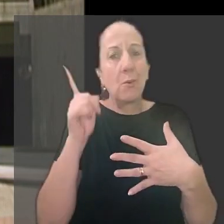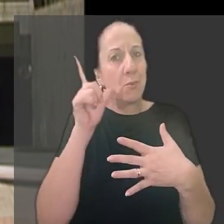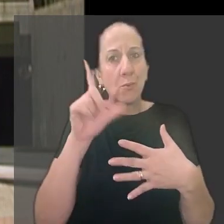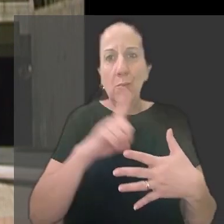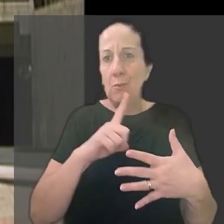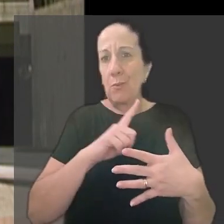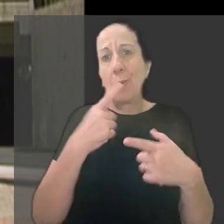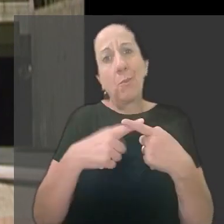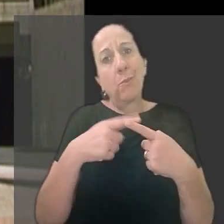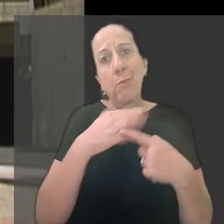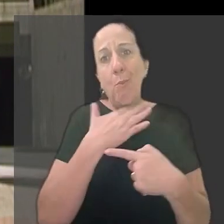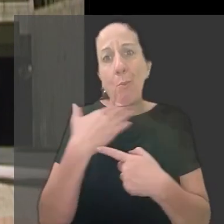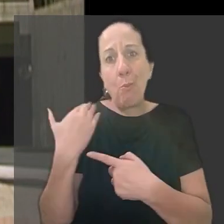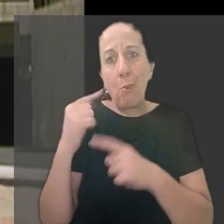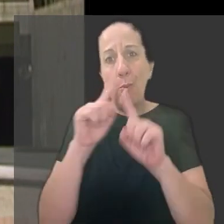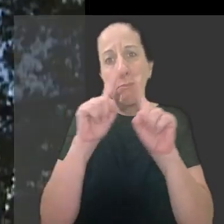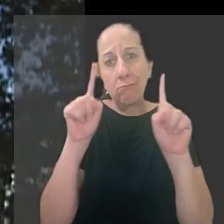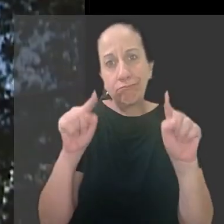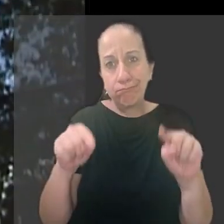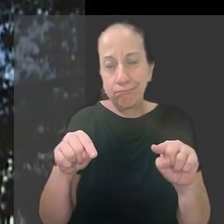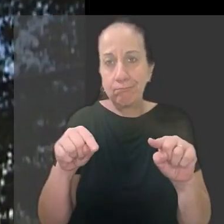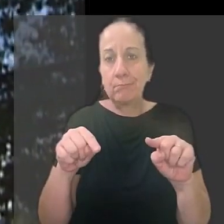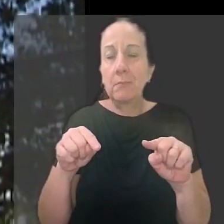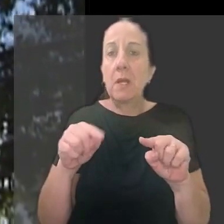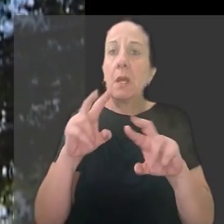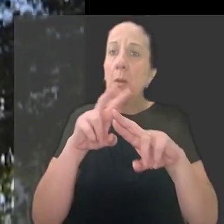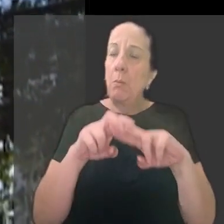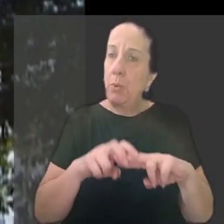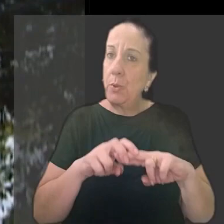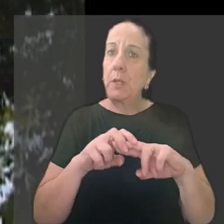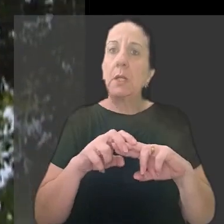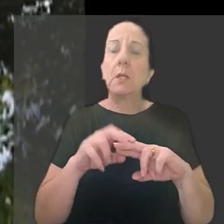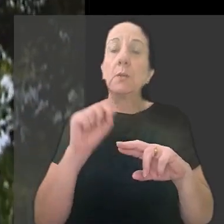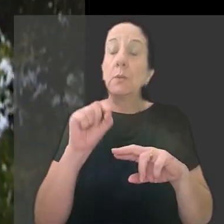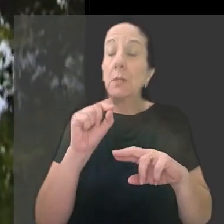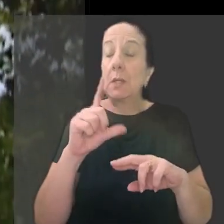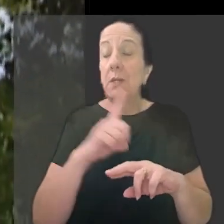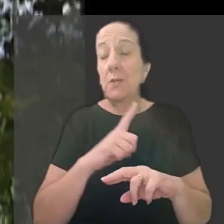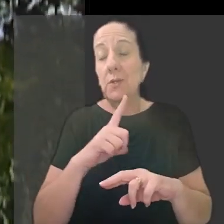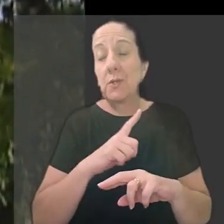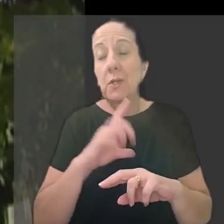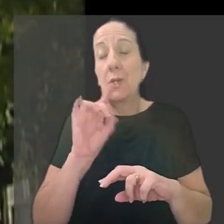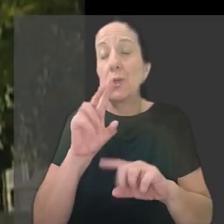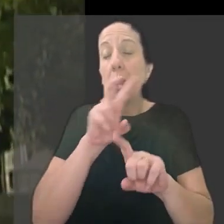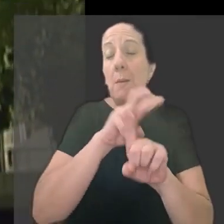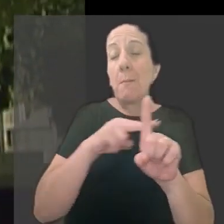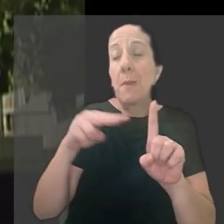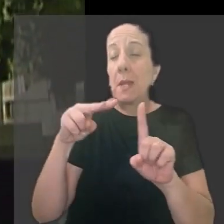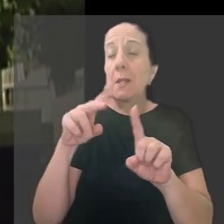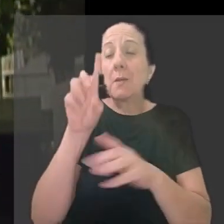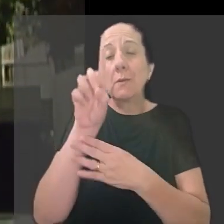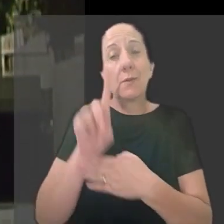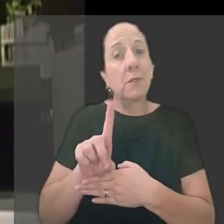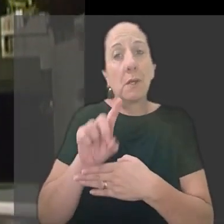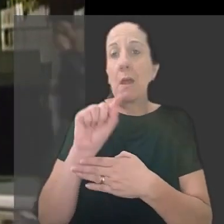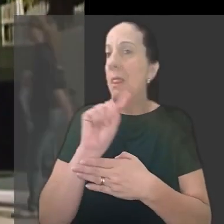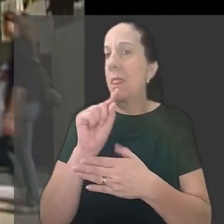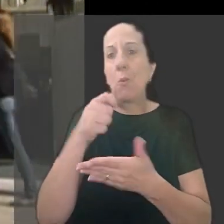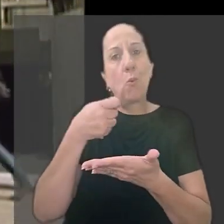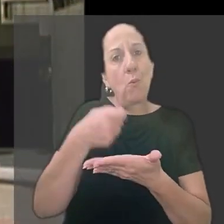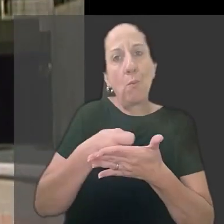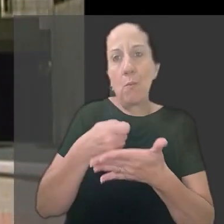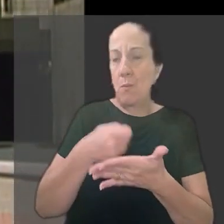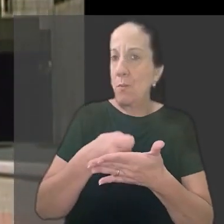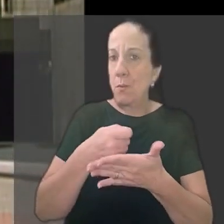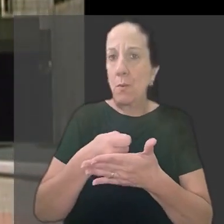ocorreu em razão da morte da empregada. Por isso, a conclusão foi a de que havia apenas uma expectativa de direito que não